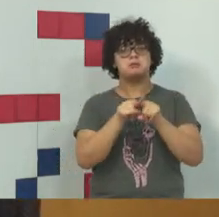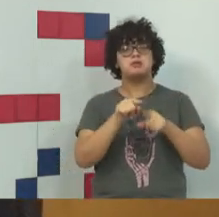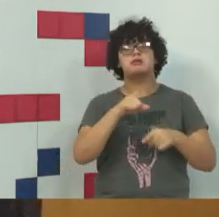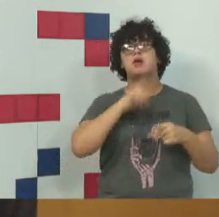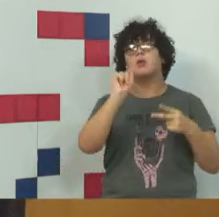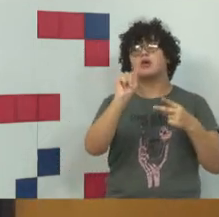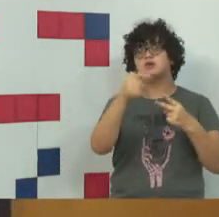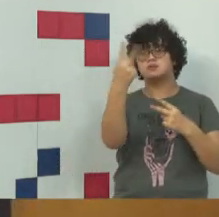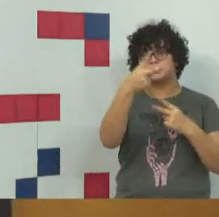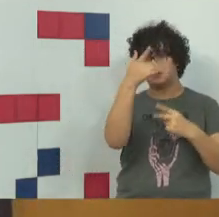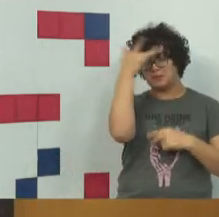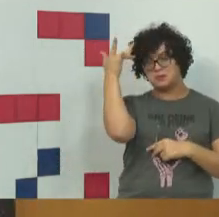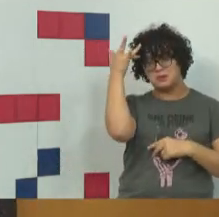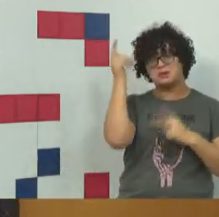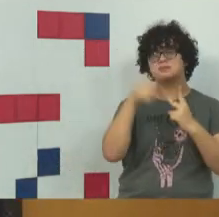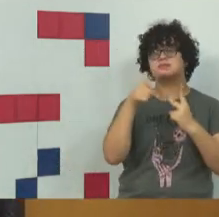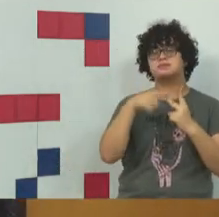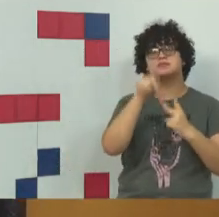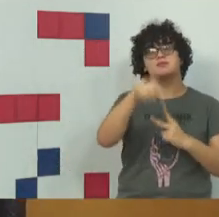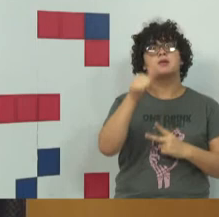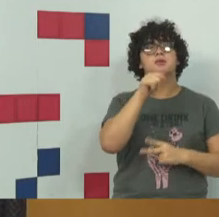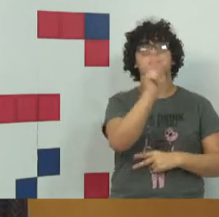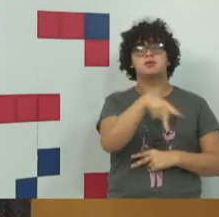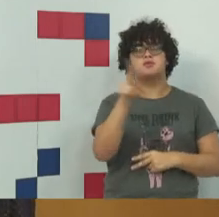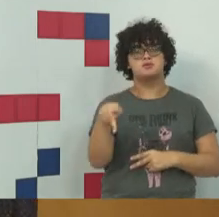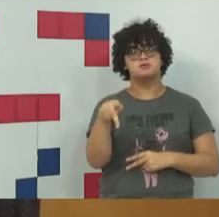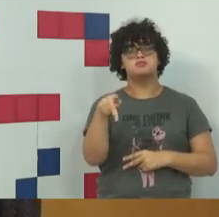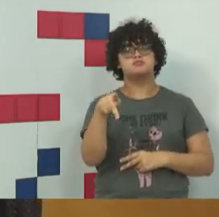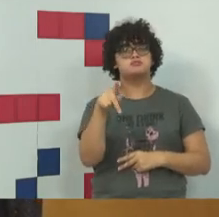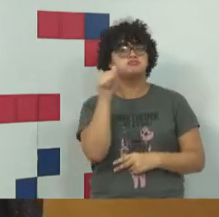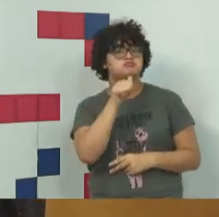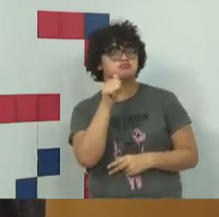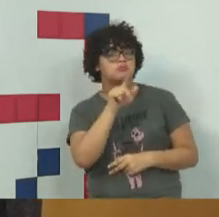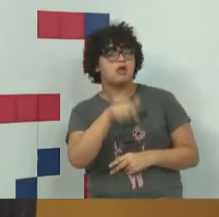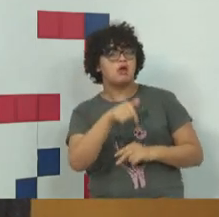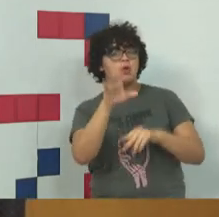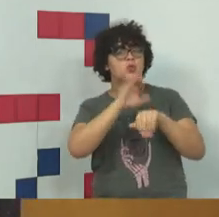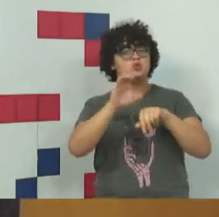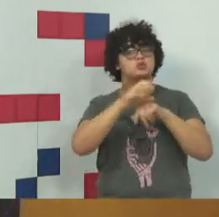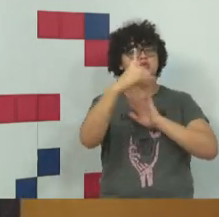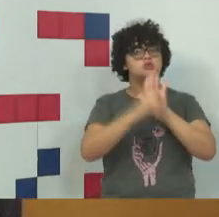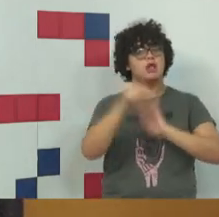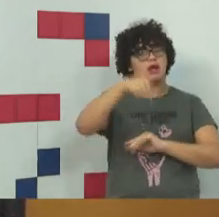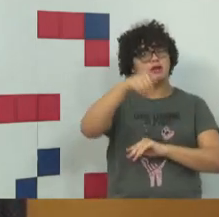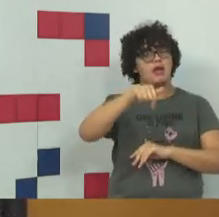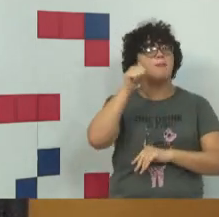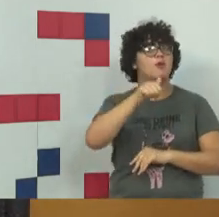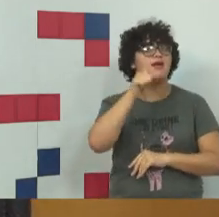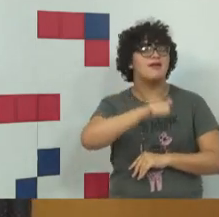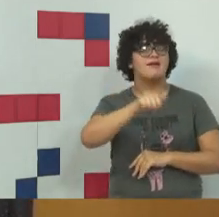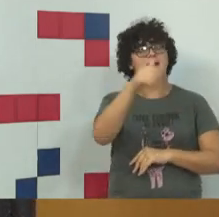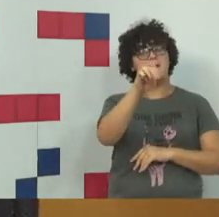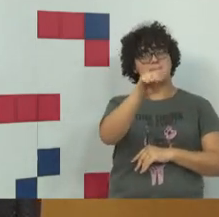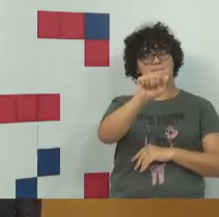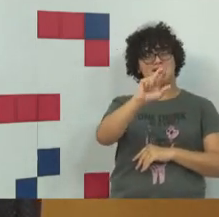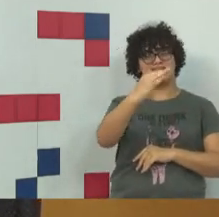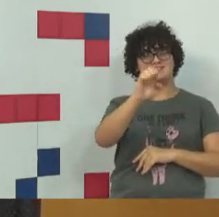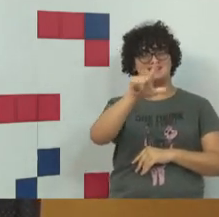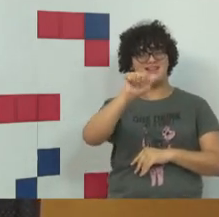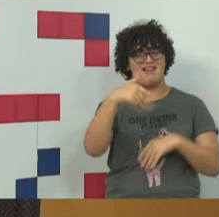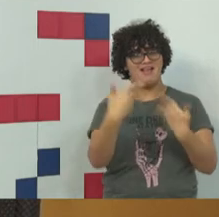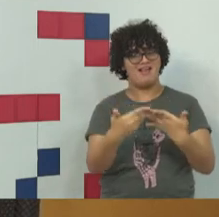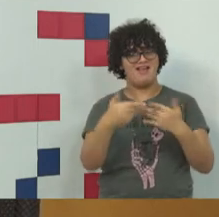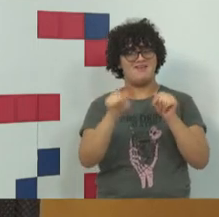aqui no auditório, a professora do curso de Direito da Uninove, Marcela Viotti, que é graduada, pós